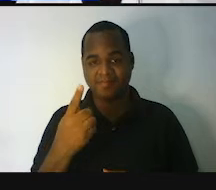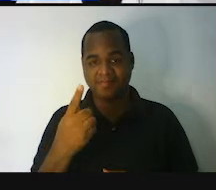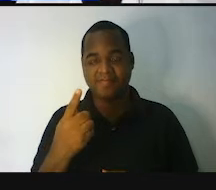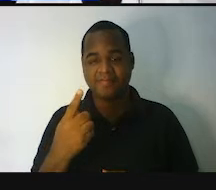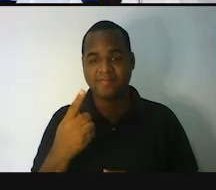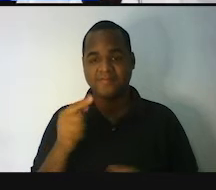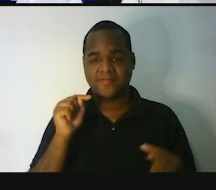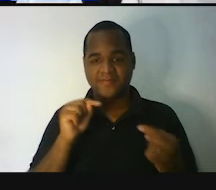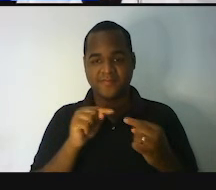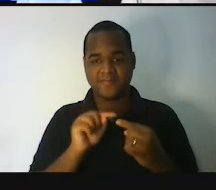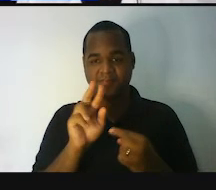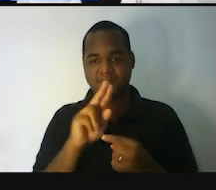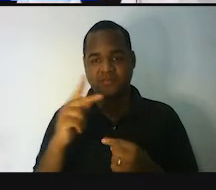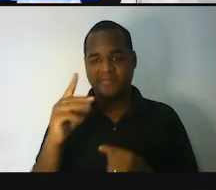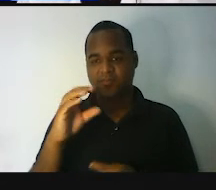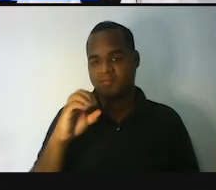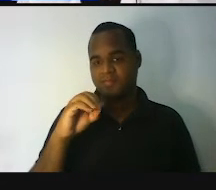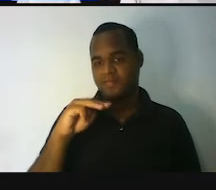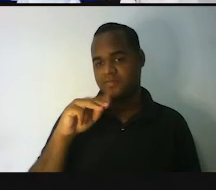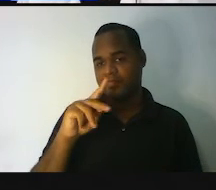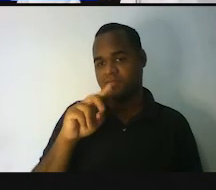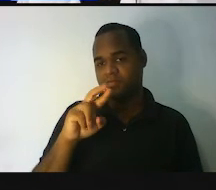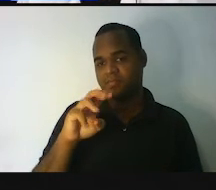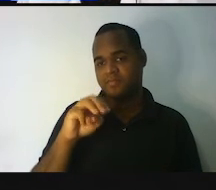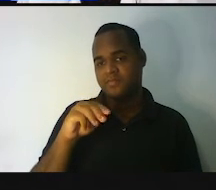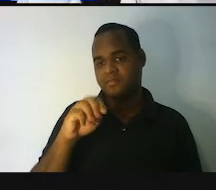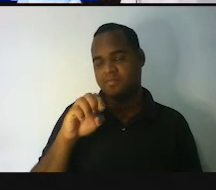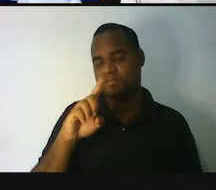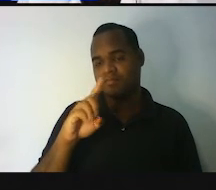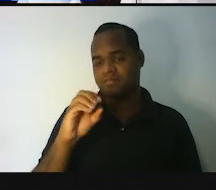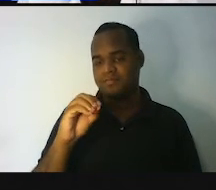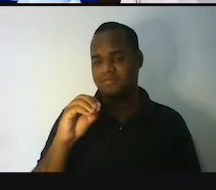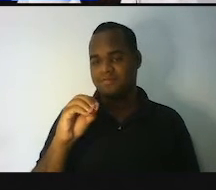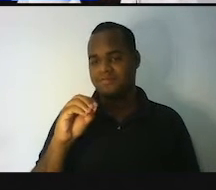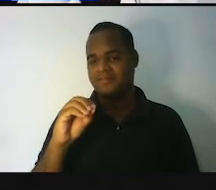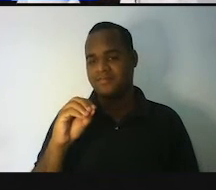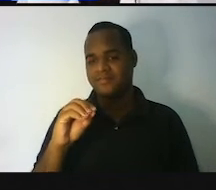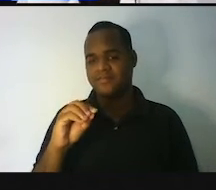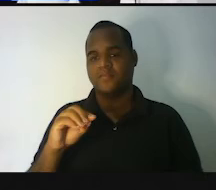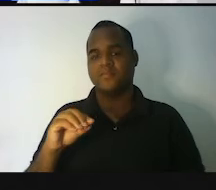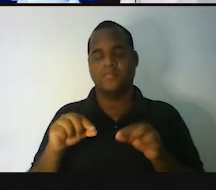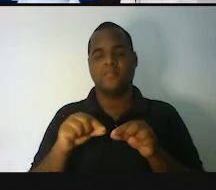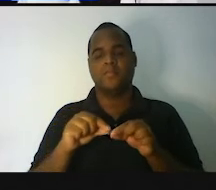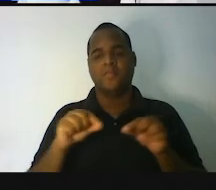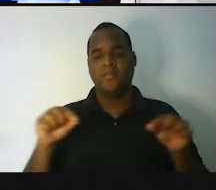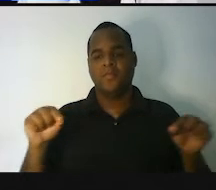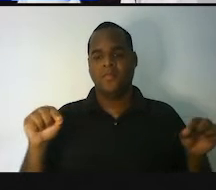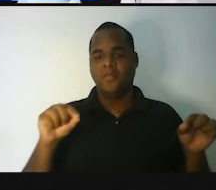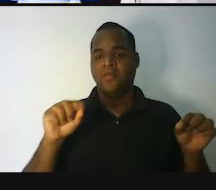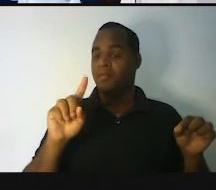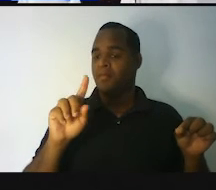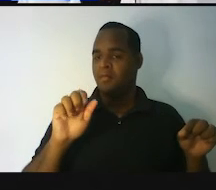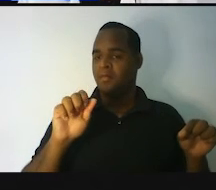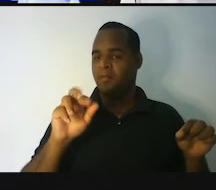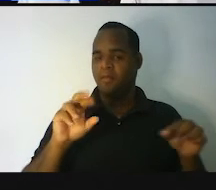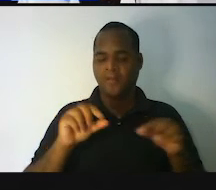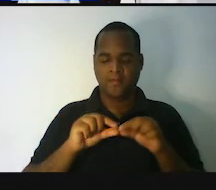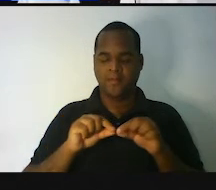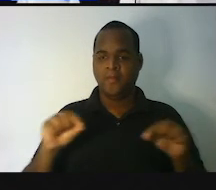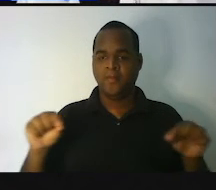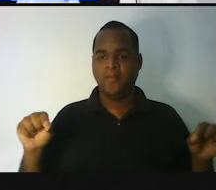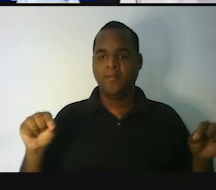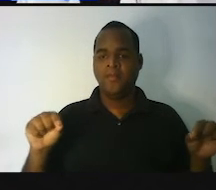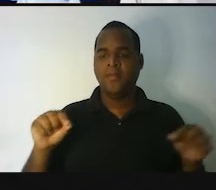ladozinho aqui vai representar o comprimento. Esse aqui vai ser a largura.